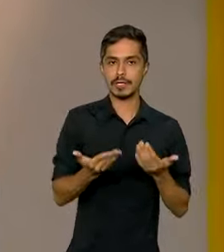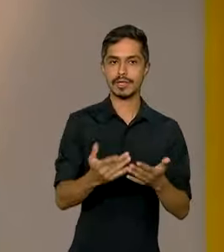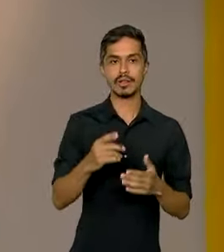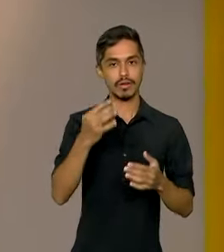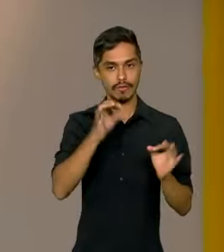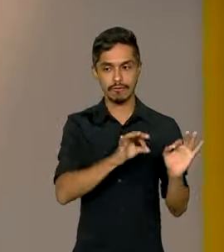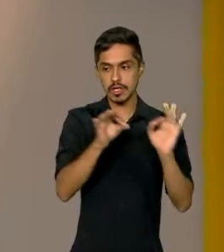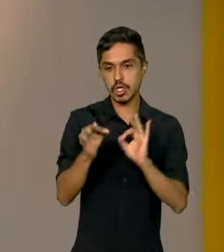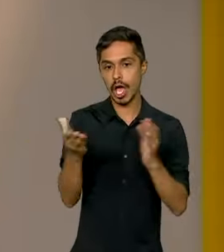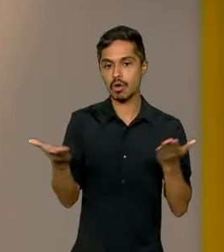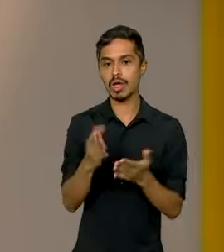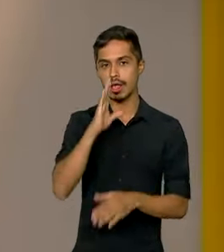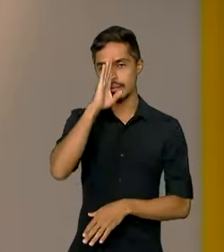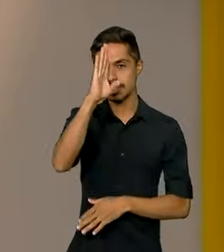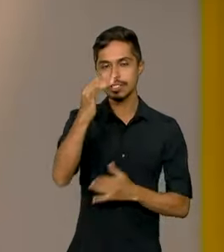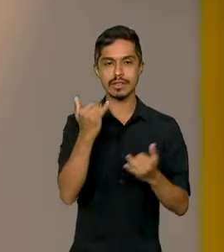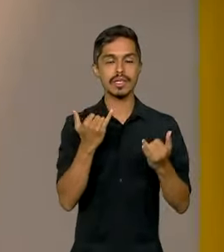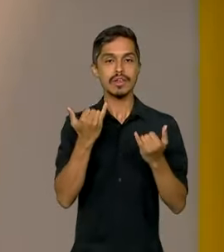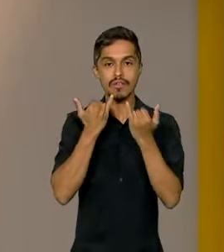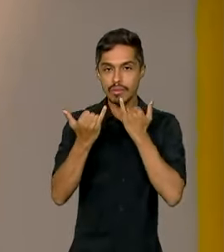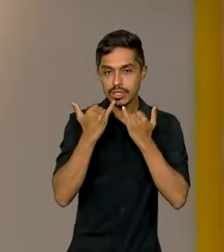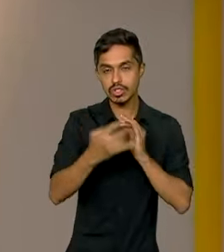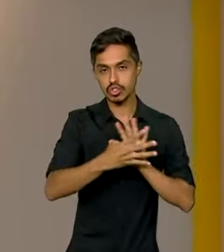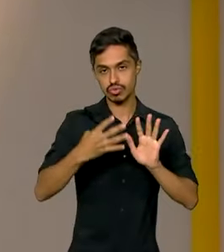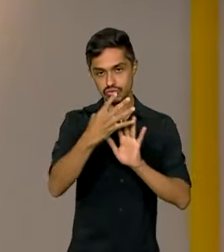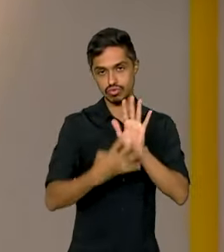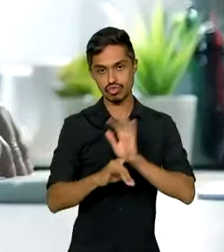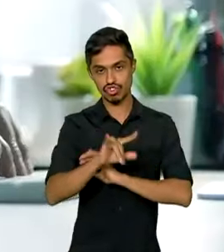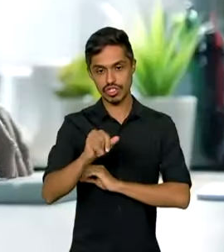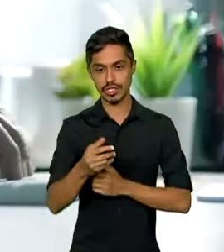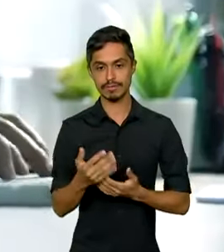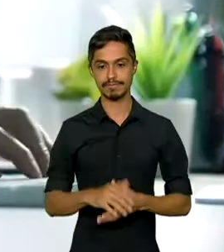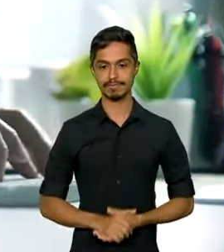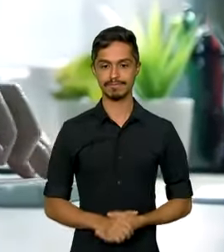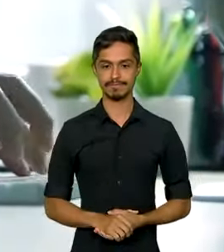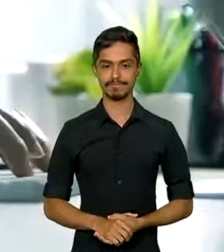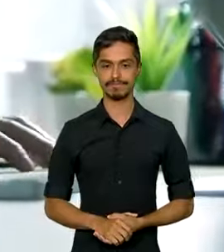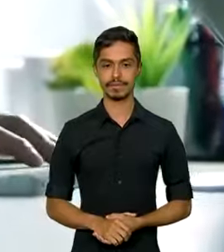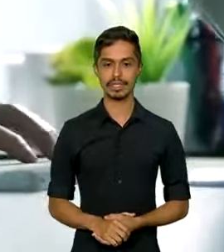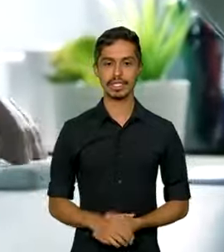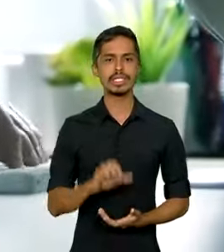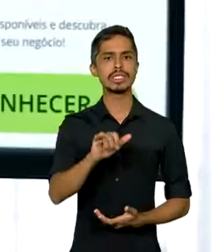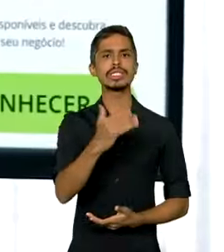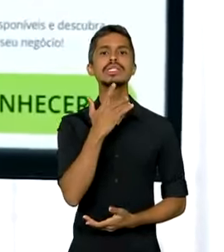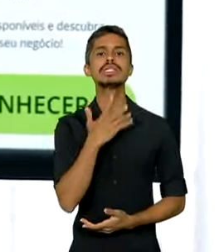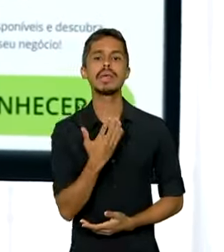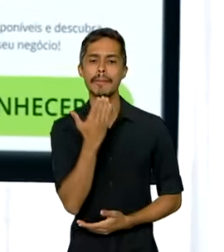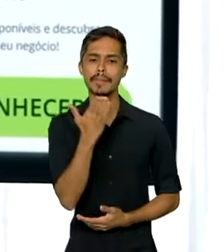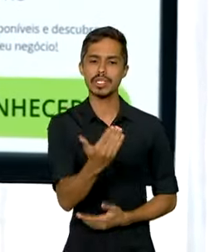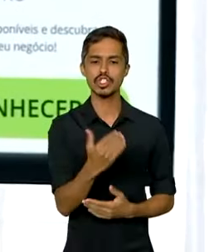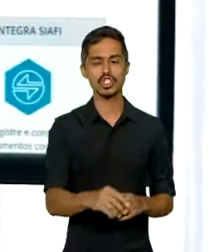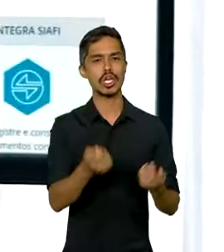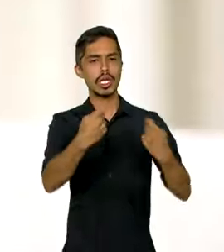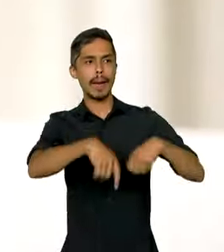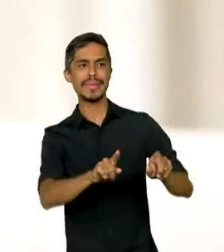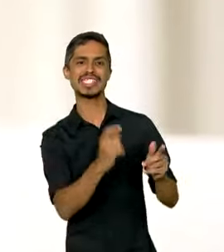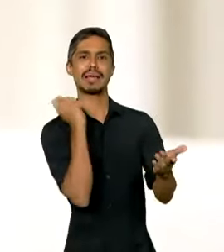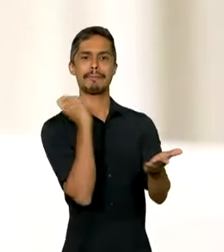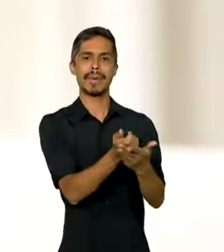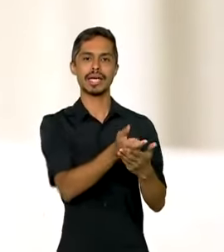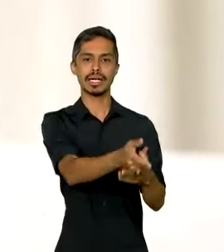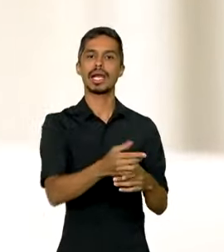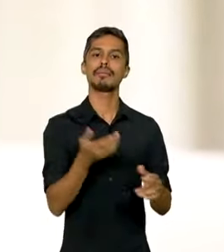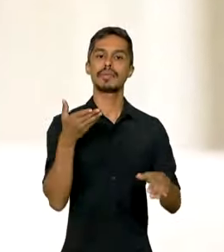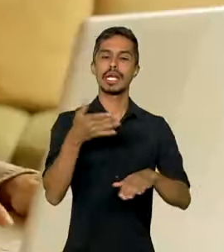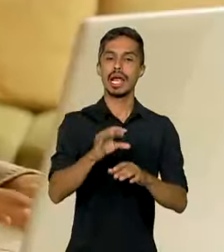confere agora as principais datas para o concurso. Quem quer pedir isenção do valor de inscrição para o